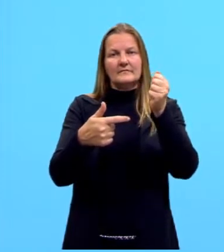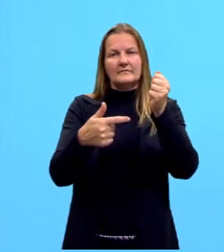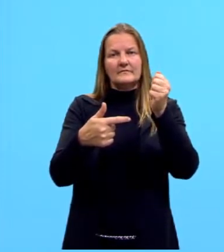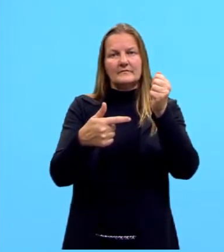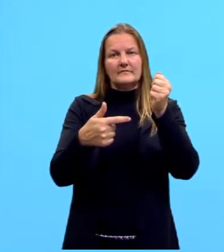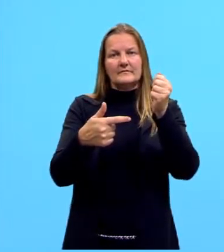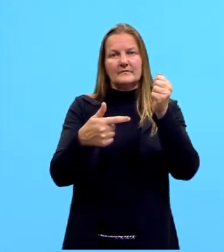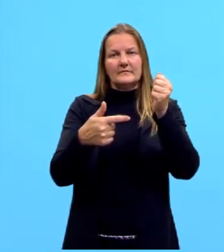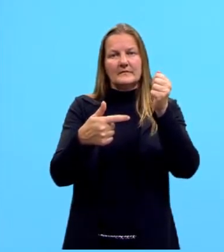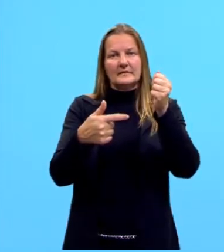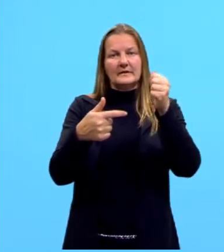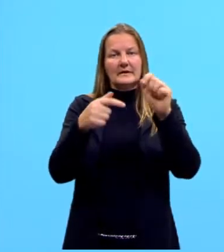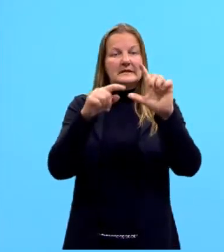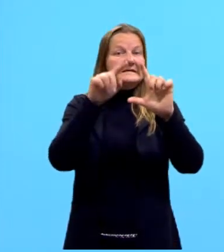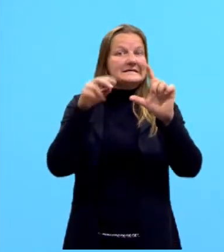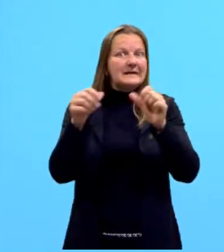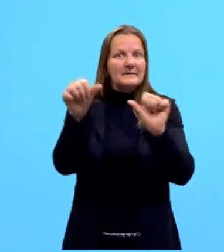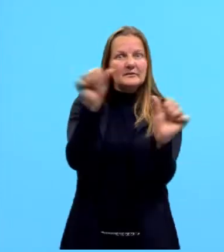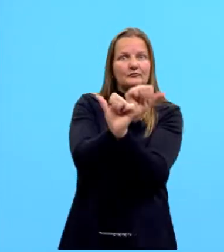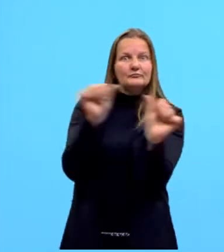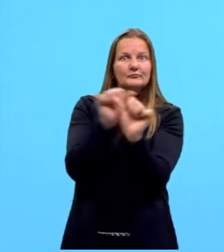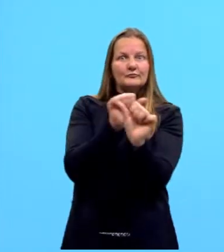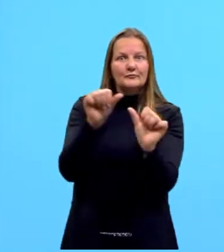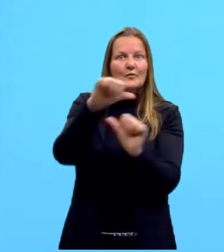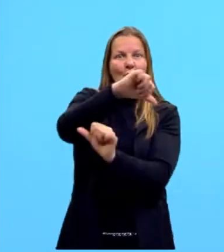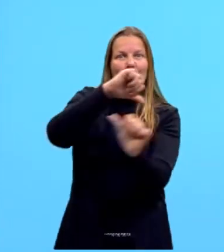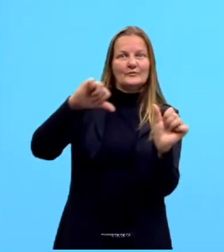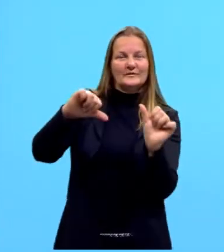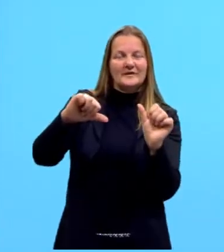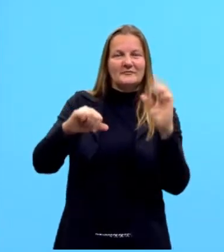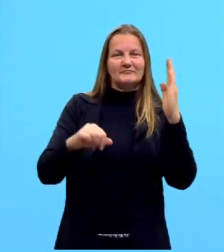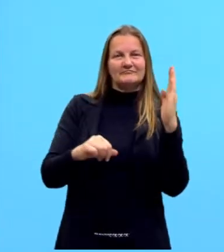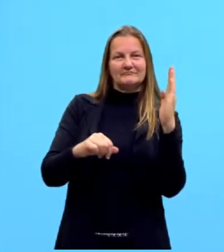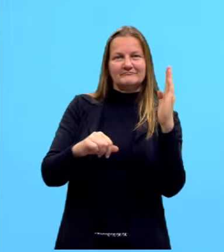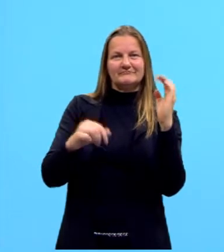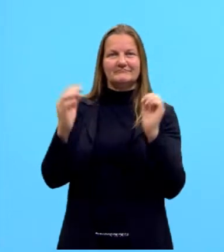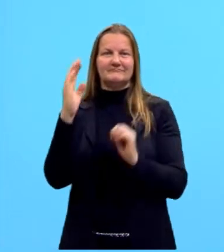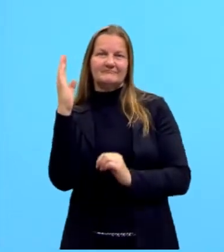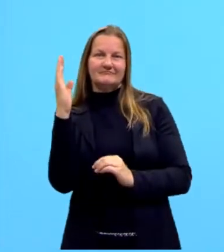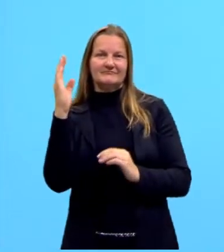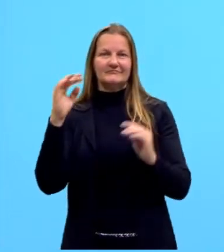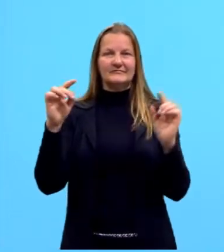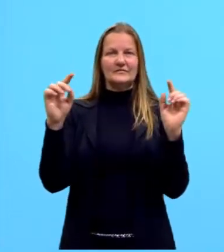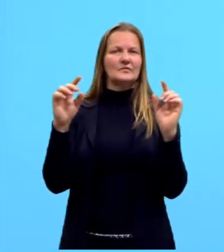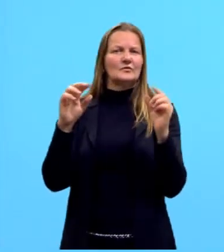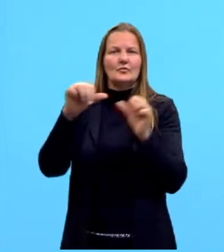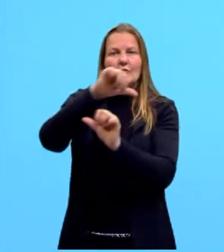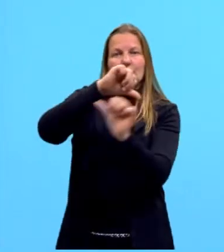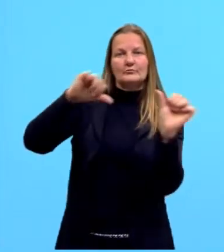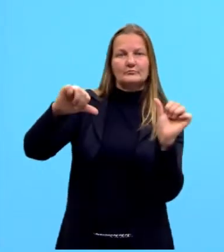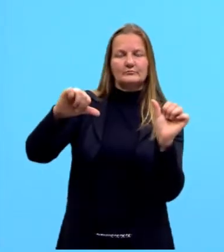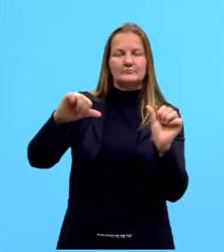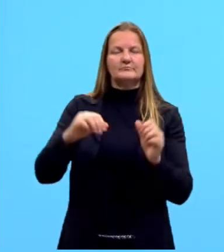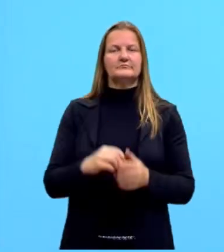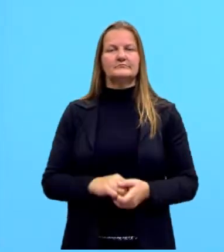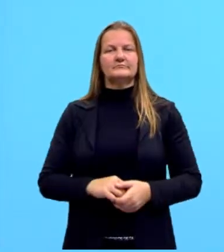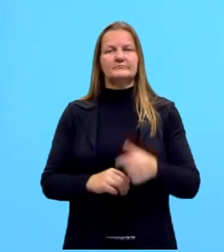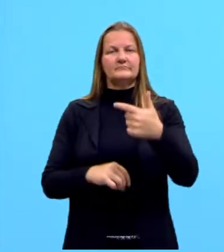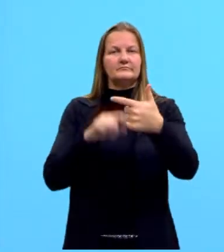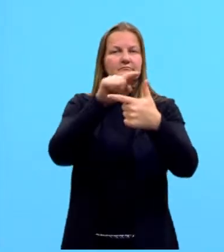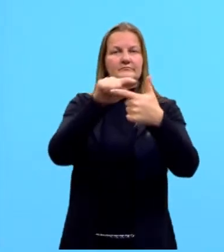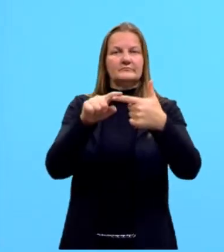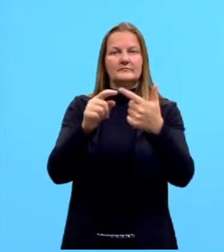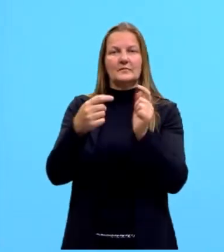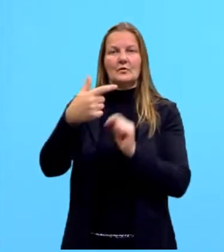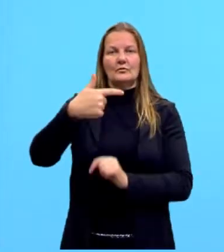justamente a situação contrária do que nós tínhamos antes, né? Apenas os catetos são invertidos ali na sua